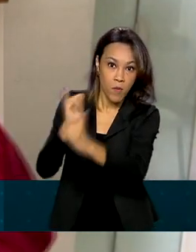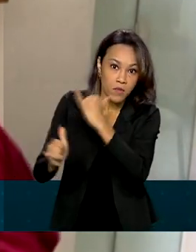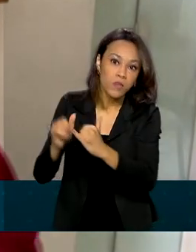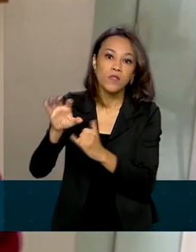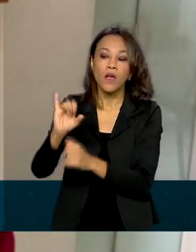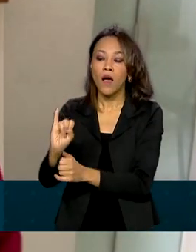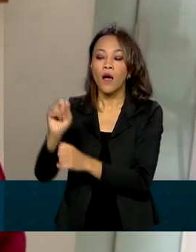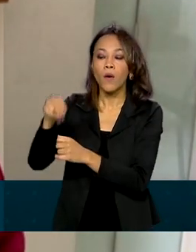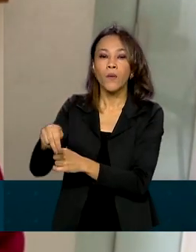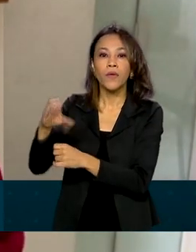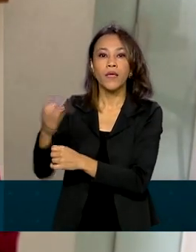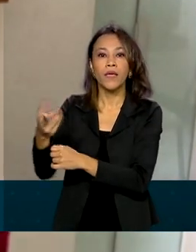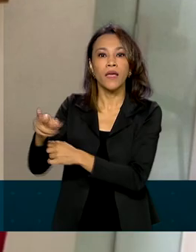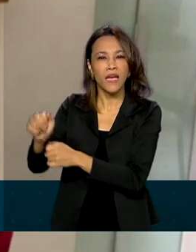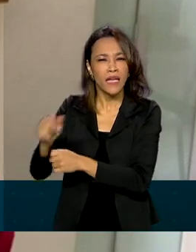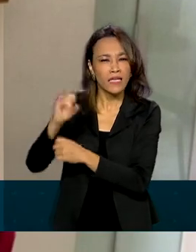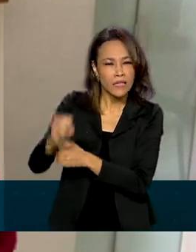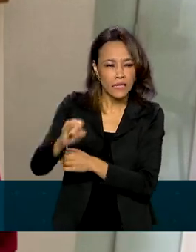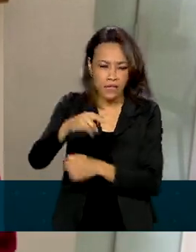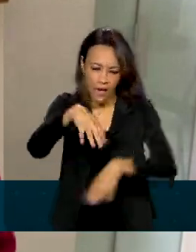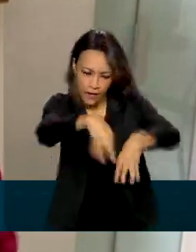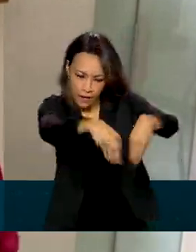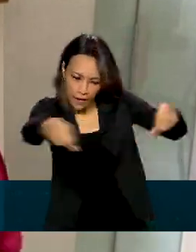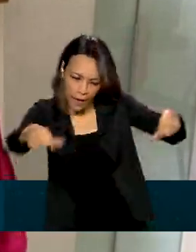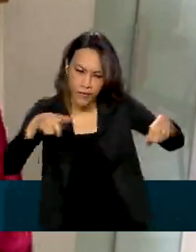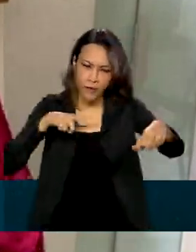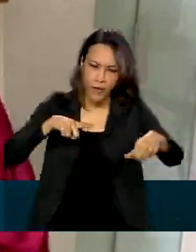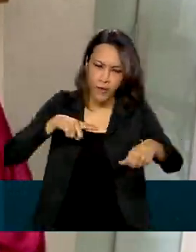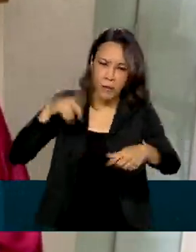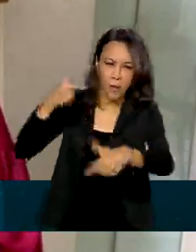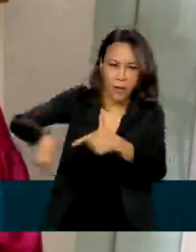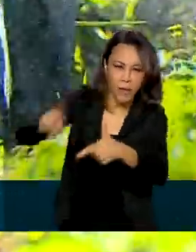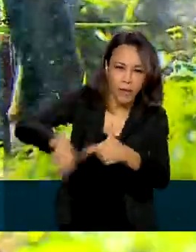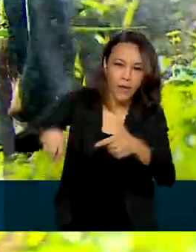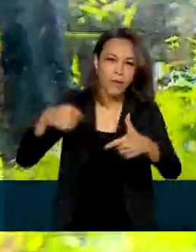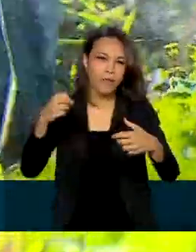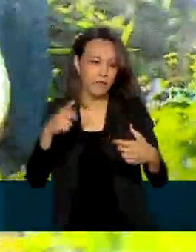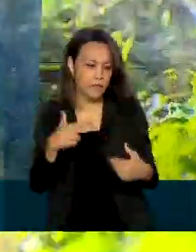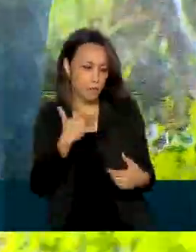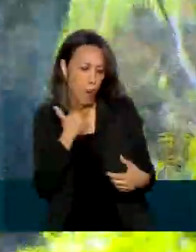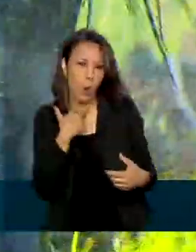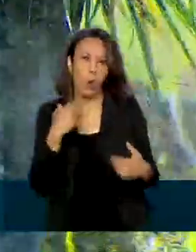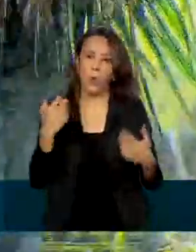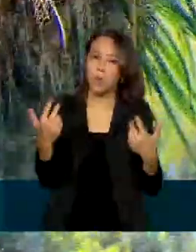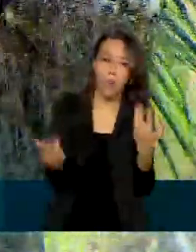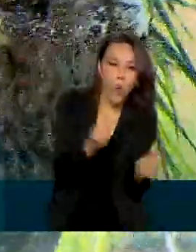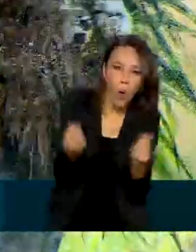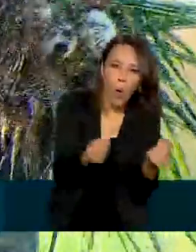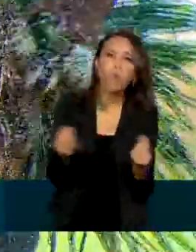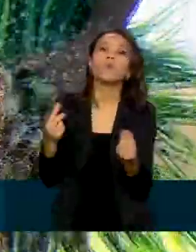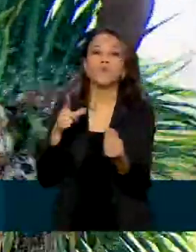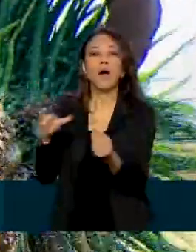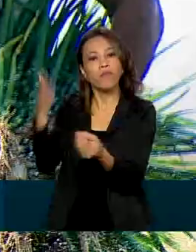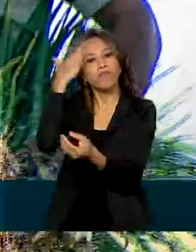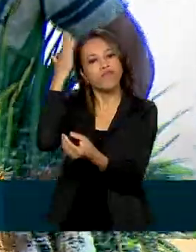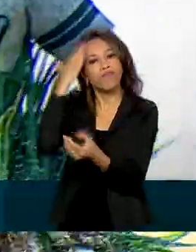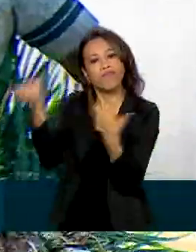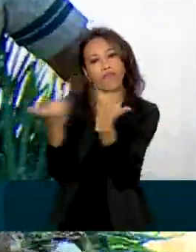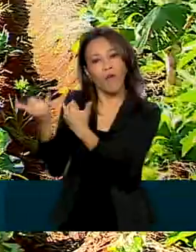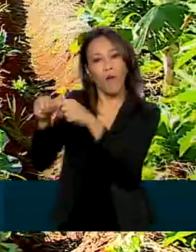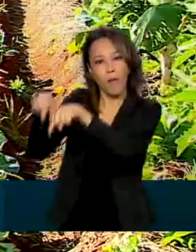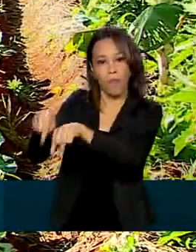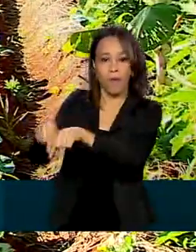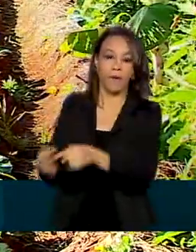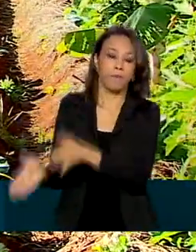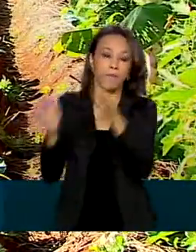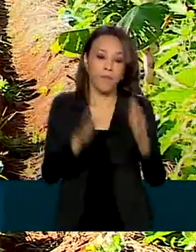ou não embargos ou alguma pendência ambiental, por exemplo. A partir de agora, também ficam definidos os